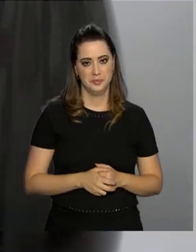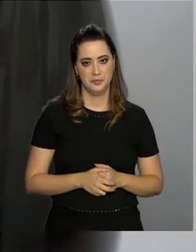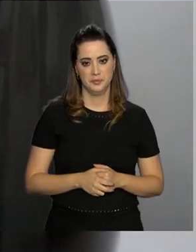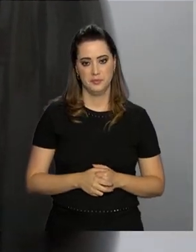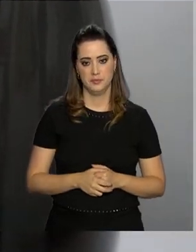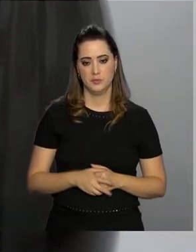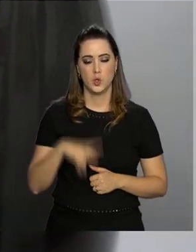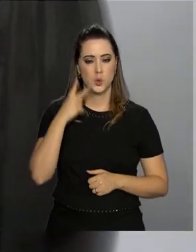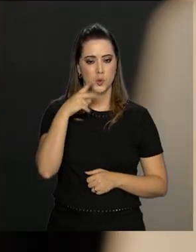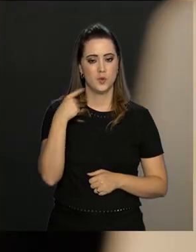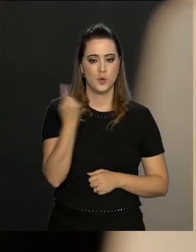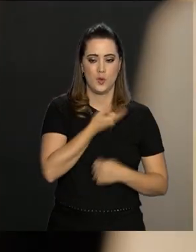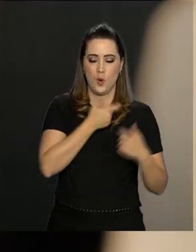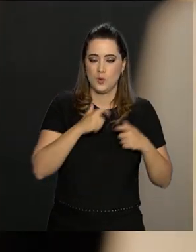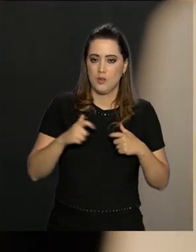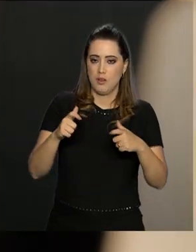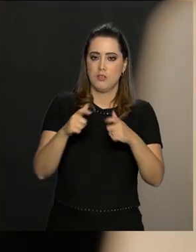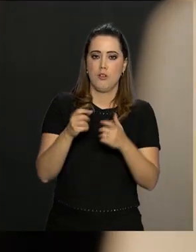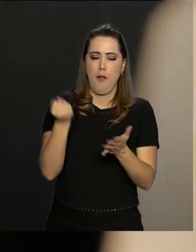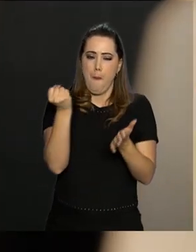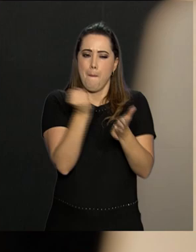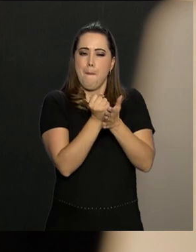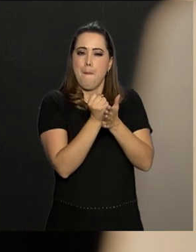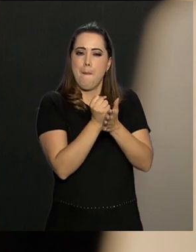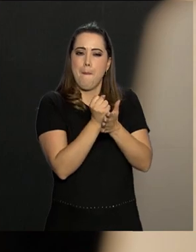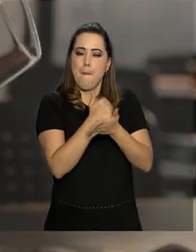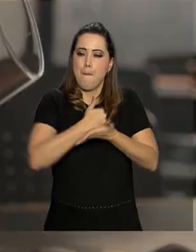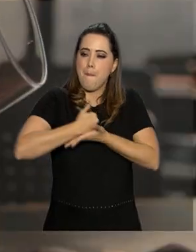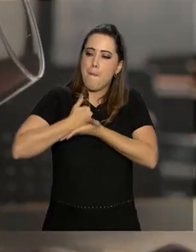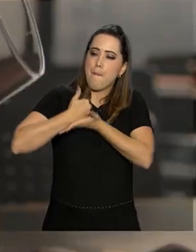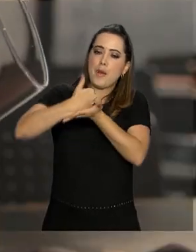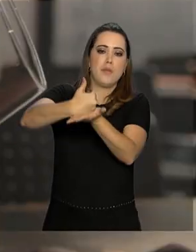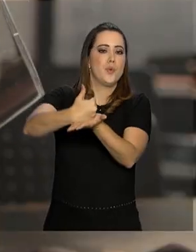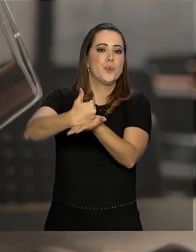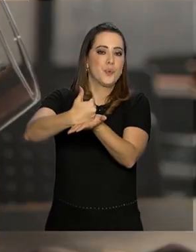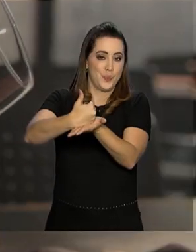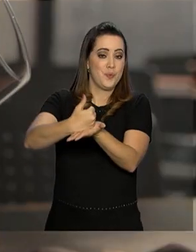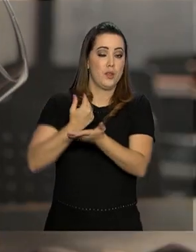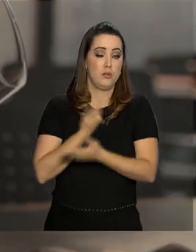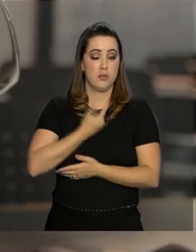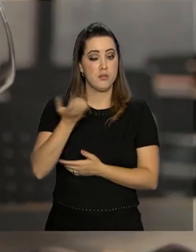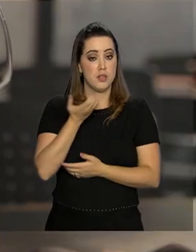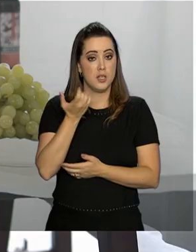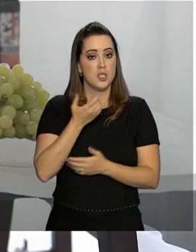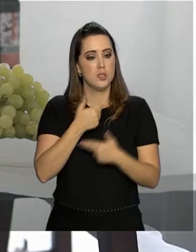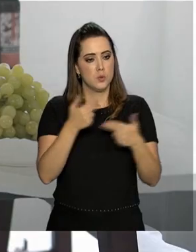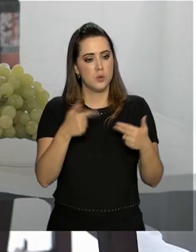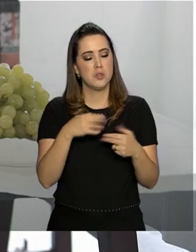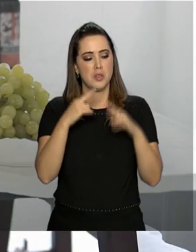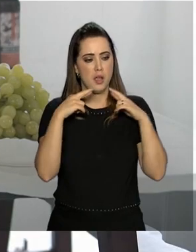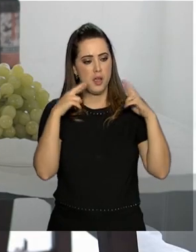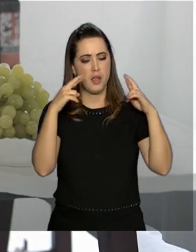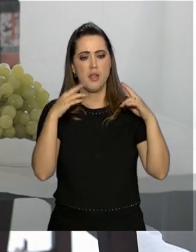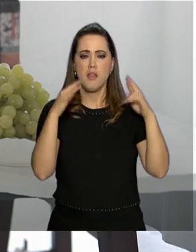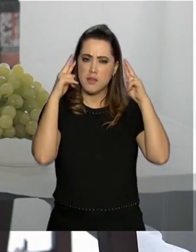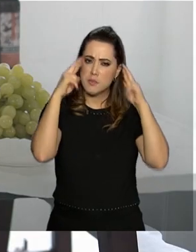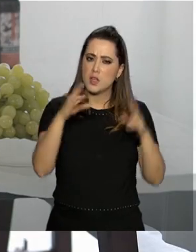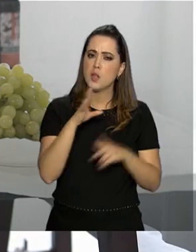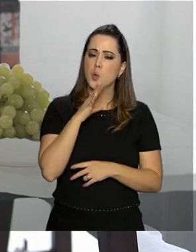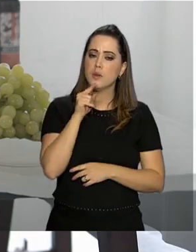Os vinhos da nossa região têm sido premiados. Nós queremos ter um produto que seja respeitado e reconhecido, que qualidade,